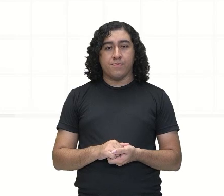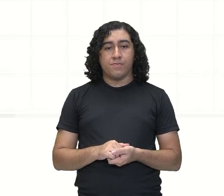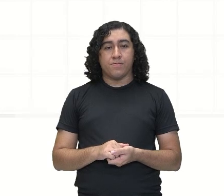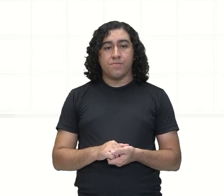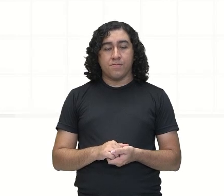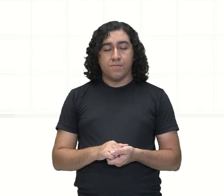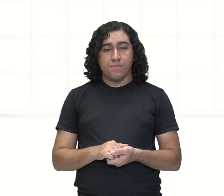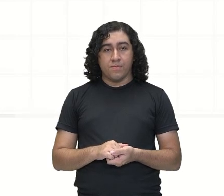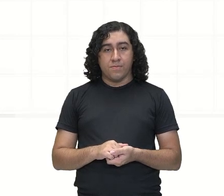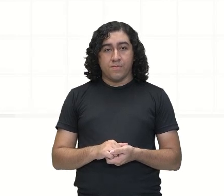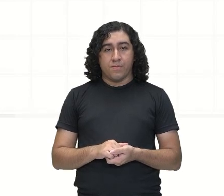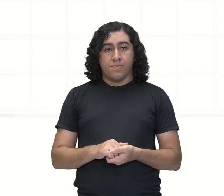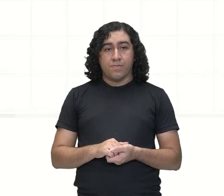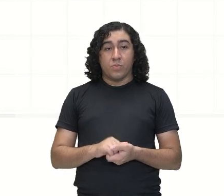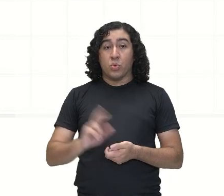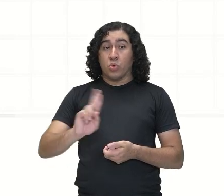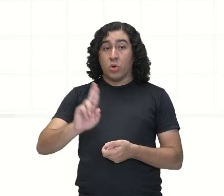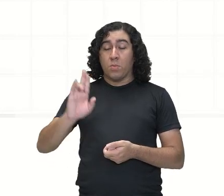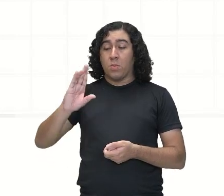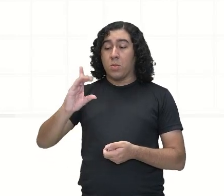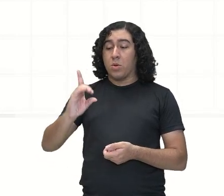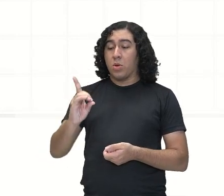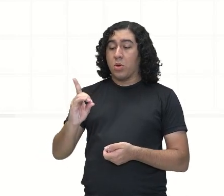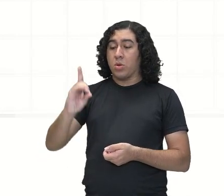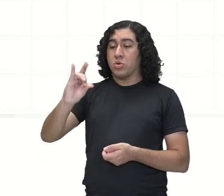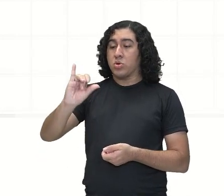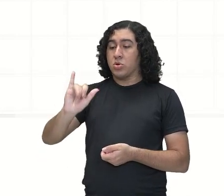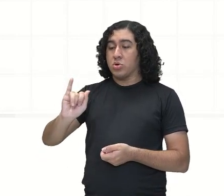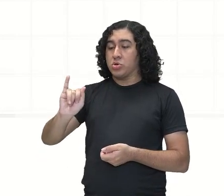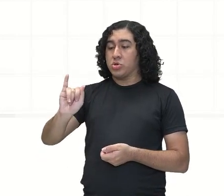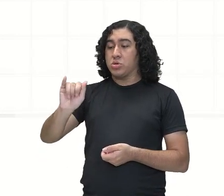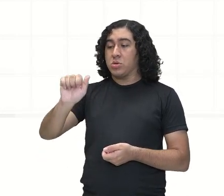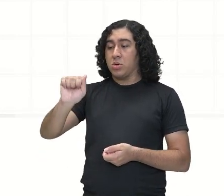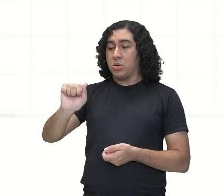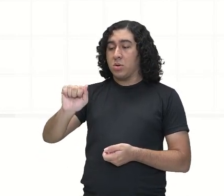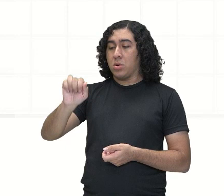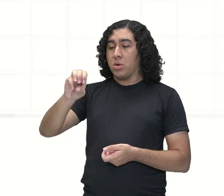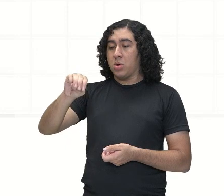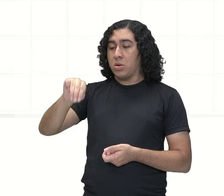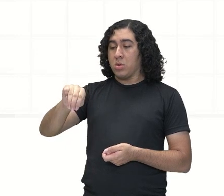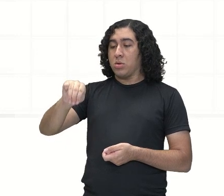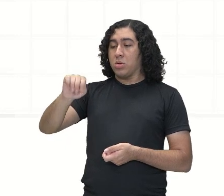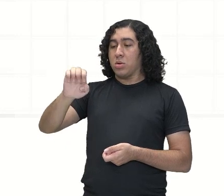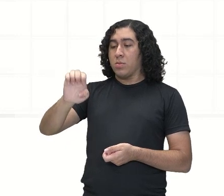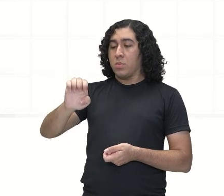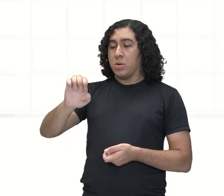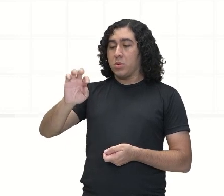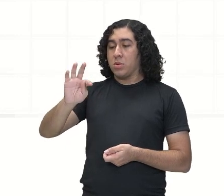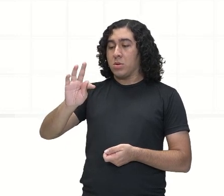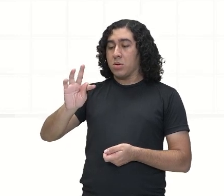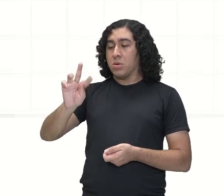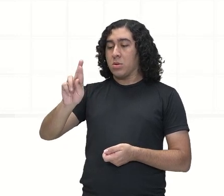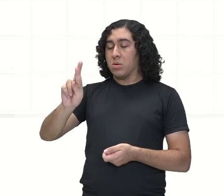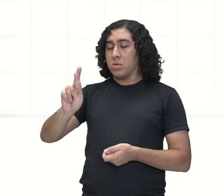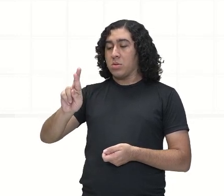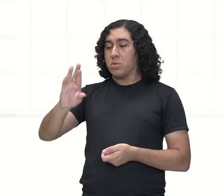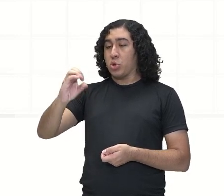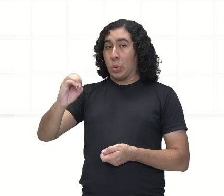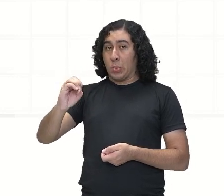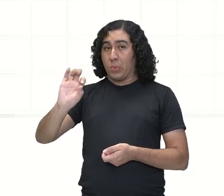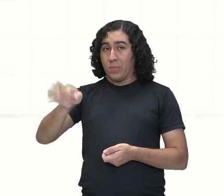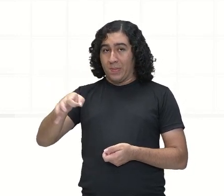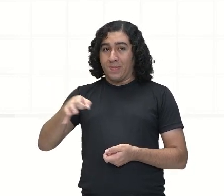Ele é o diâmetro, tá? Então, nós temos aqui, acabamos de traçar o diâmetro dessa circunferência.